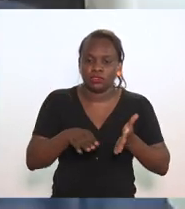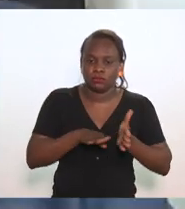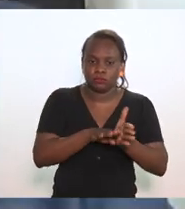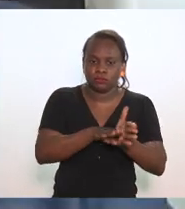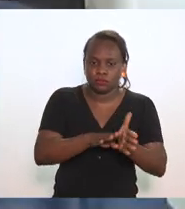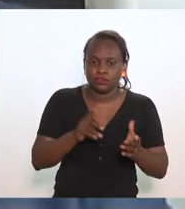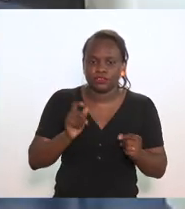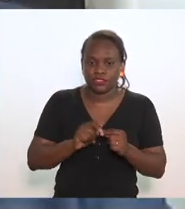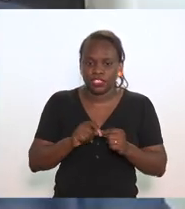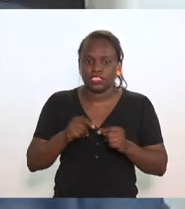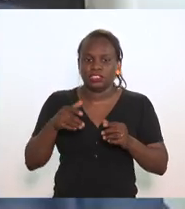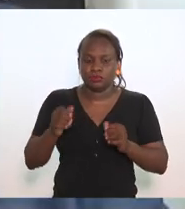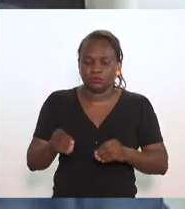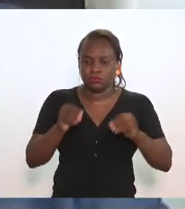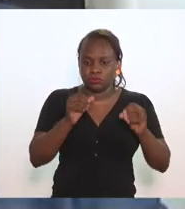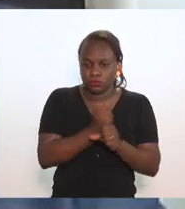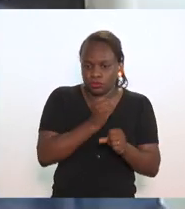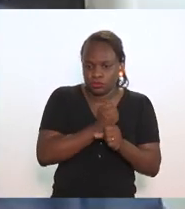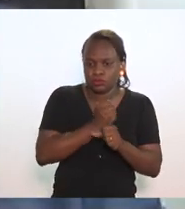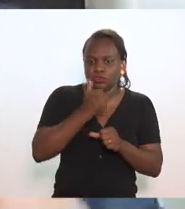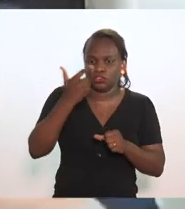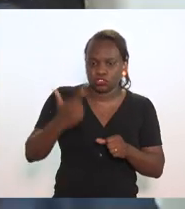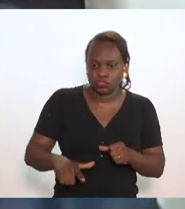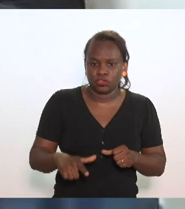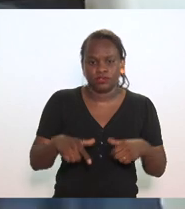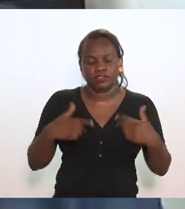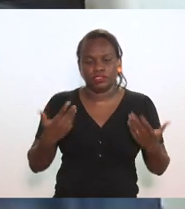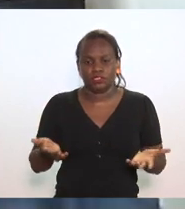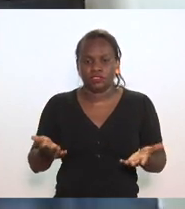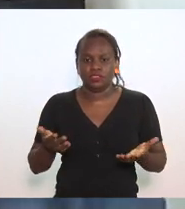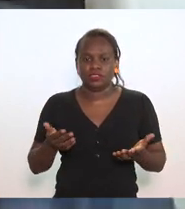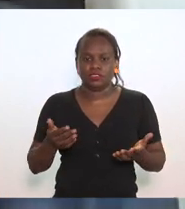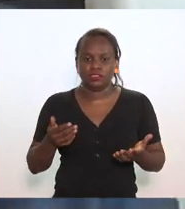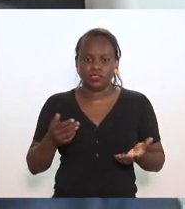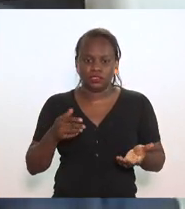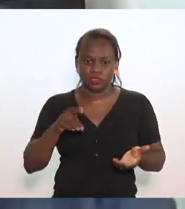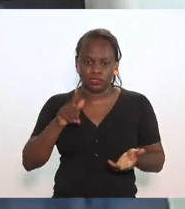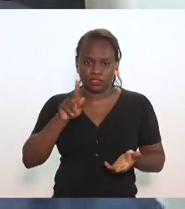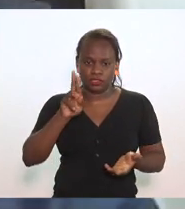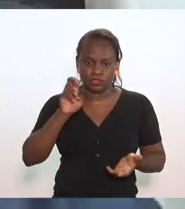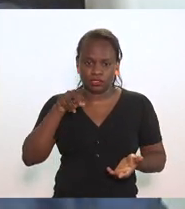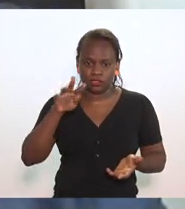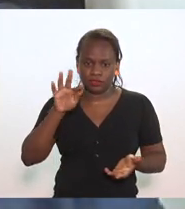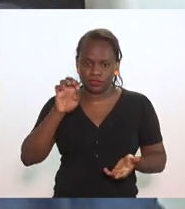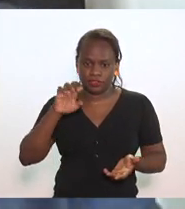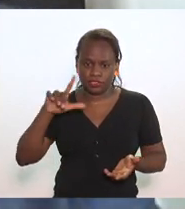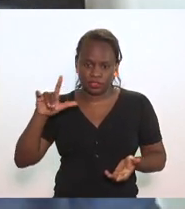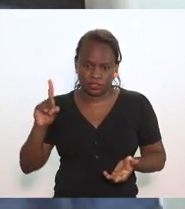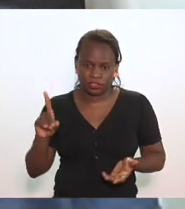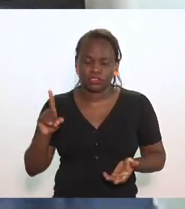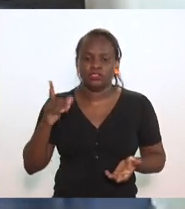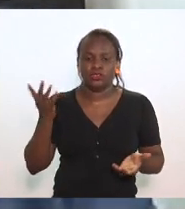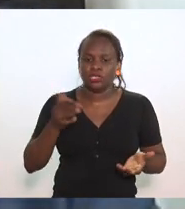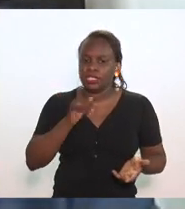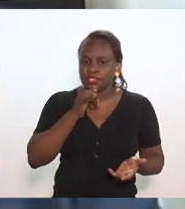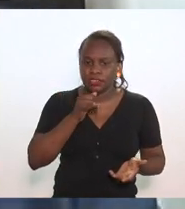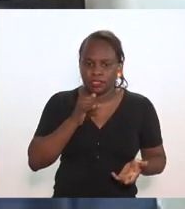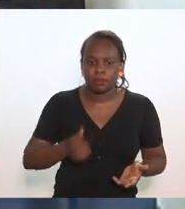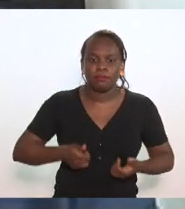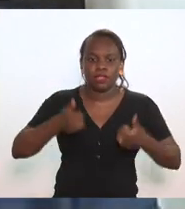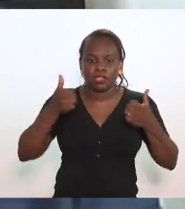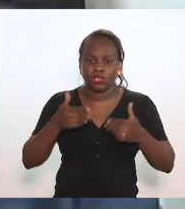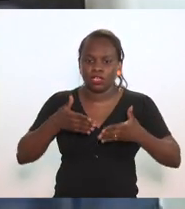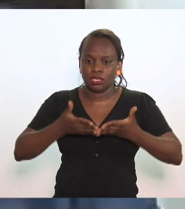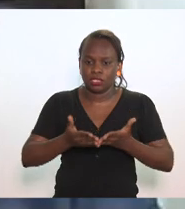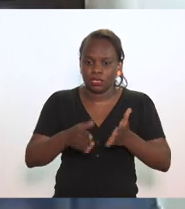foi realocado e foi feito da, enfim, chamado Greenfield, zero bala. Hoje é um exemplo, talvez o melhor terminal